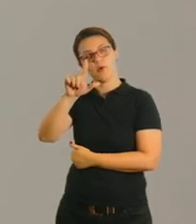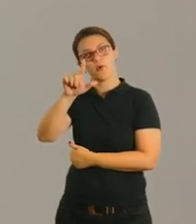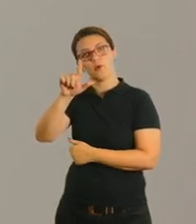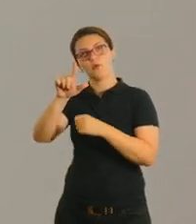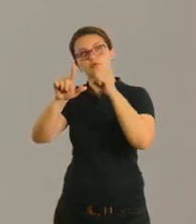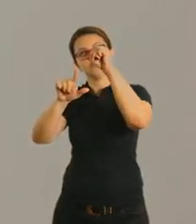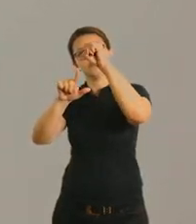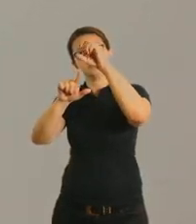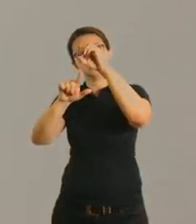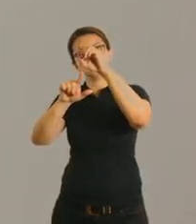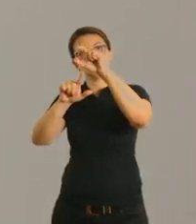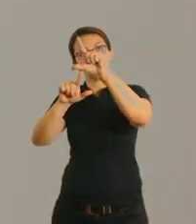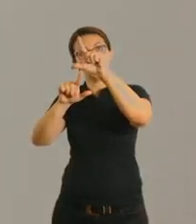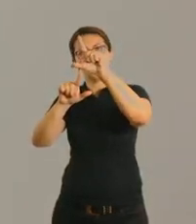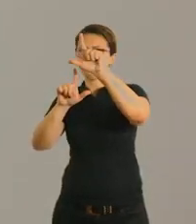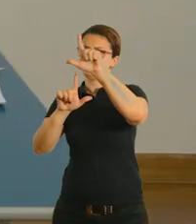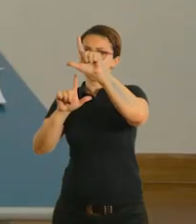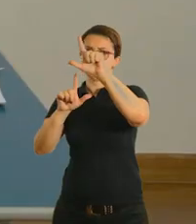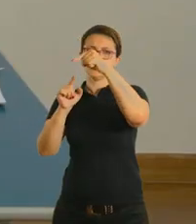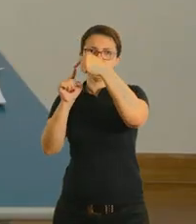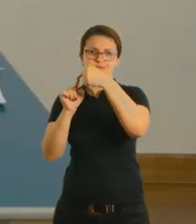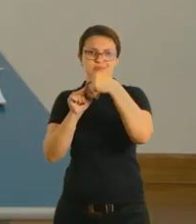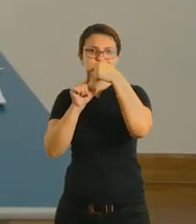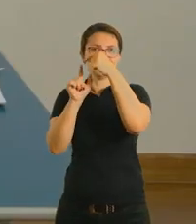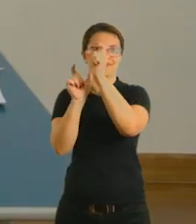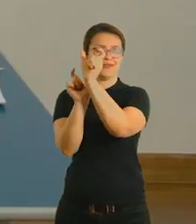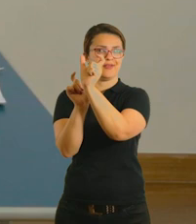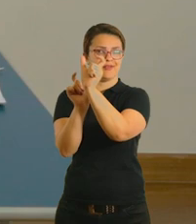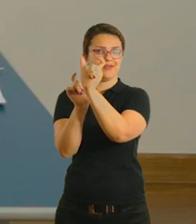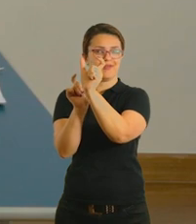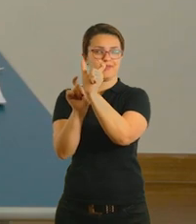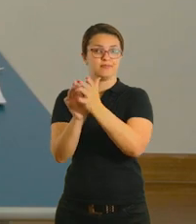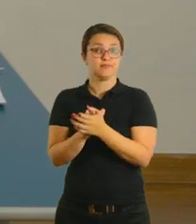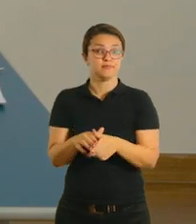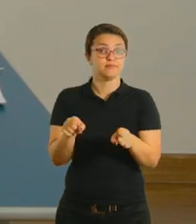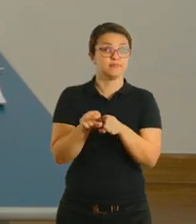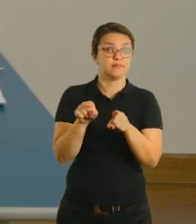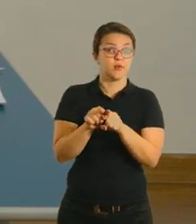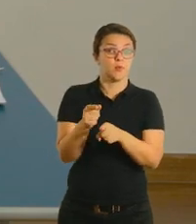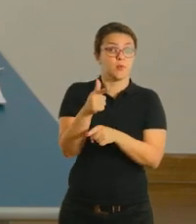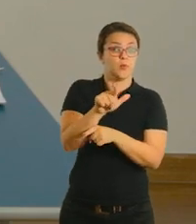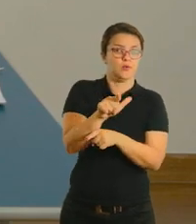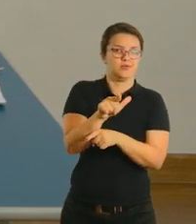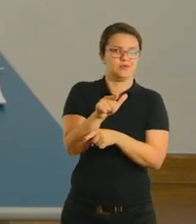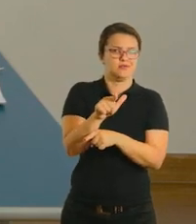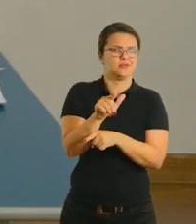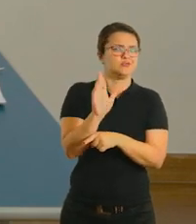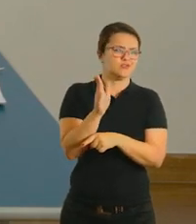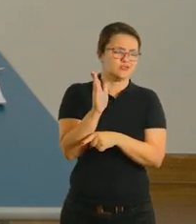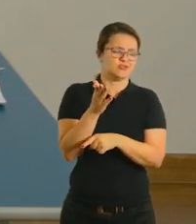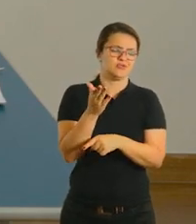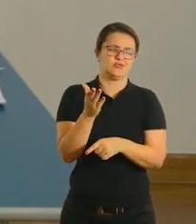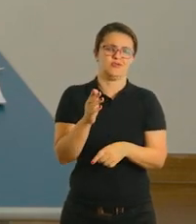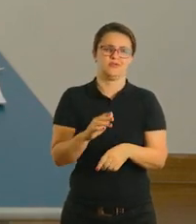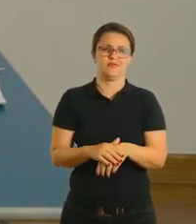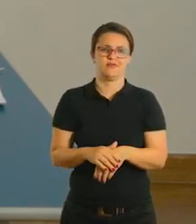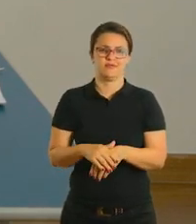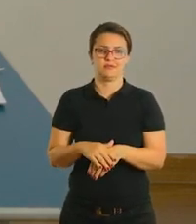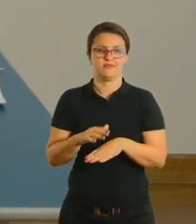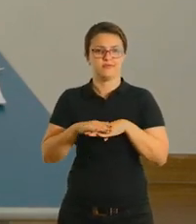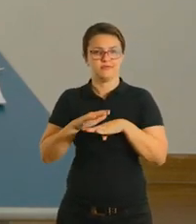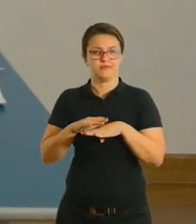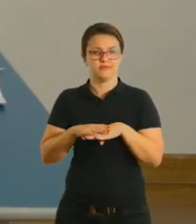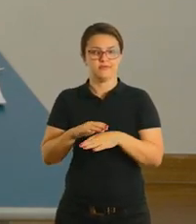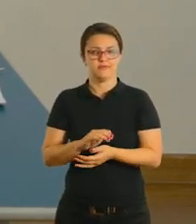dois. Isso é interessante você explorar com a criança, tá? E aí eu achei outra que eu fiz de um outro formato que eu já tinha feito com vocês.